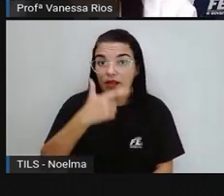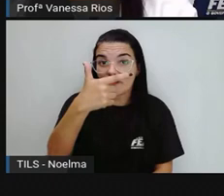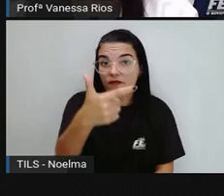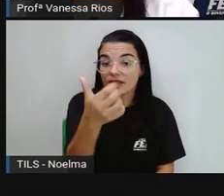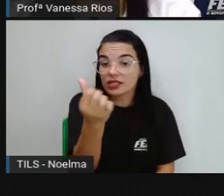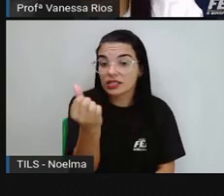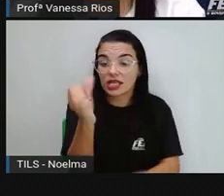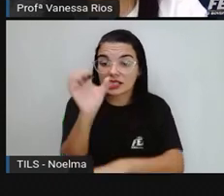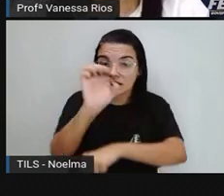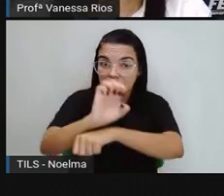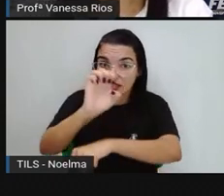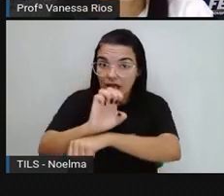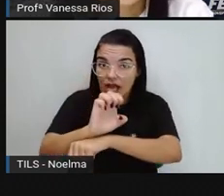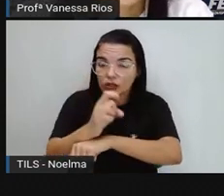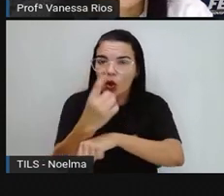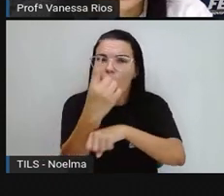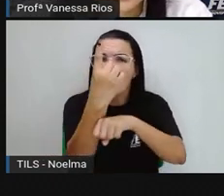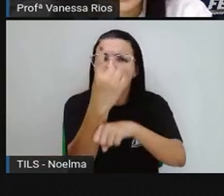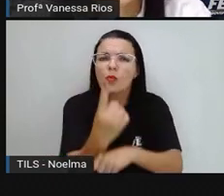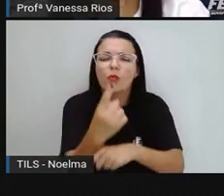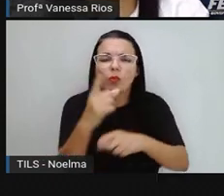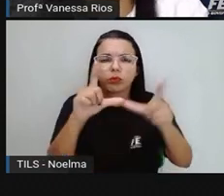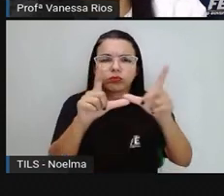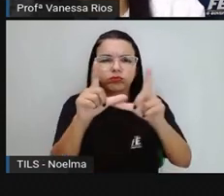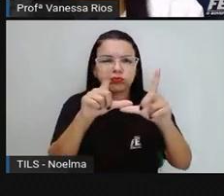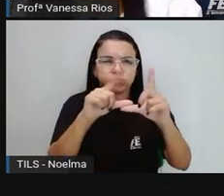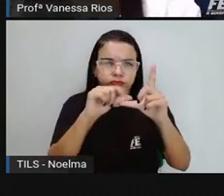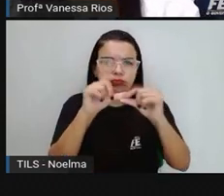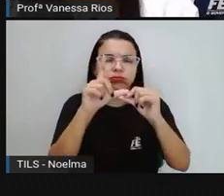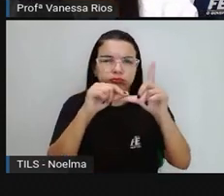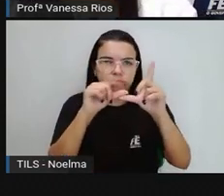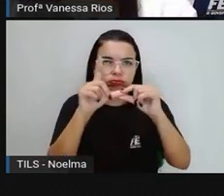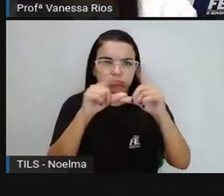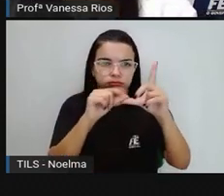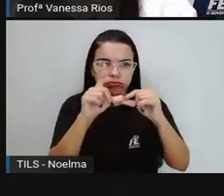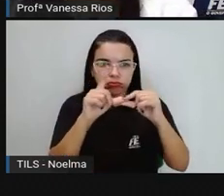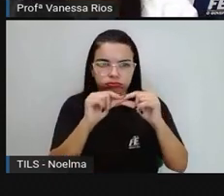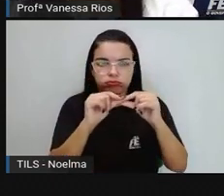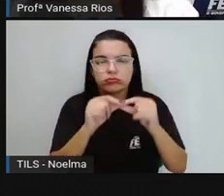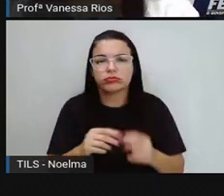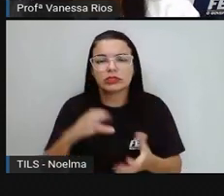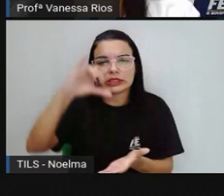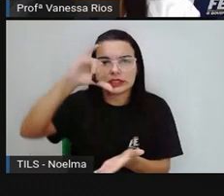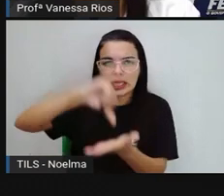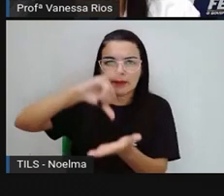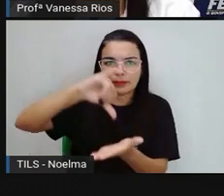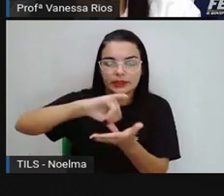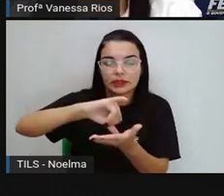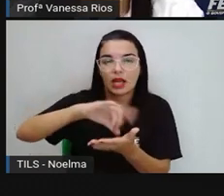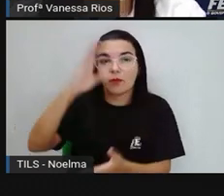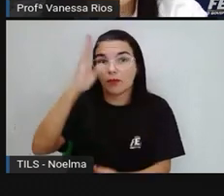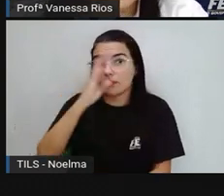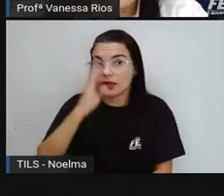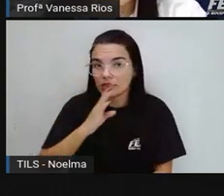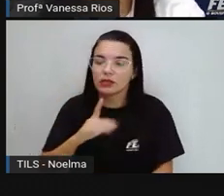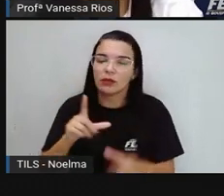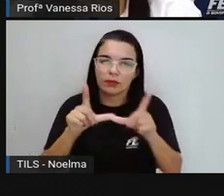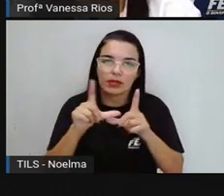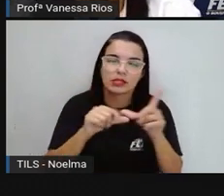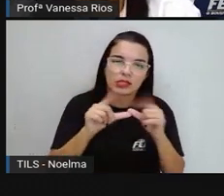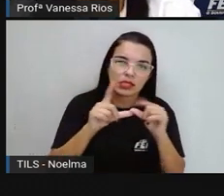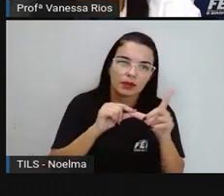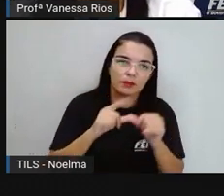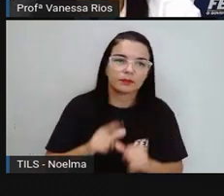estados, né? E um distrito federal, que é onde está localizada, aí, a capital do Brasil, Brasília.